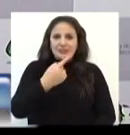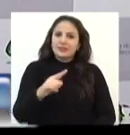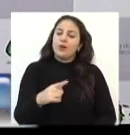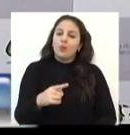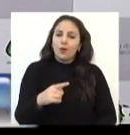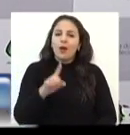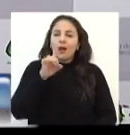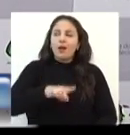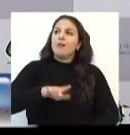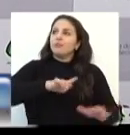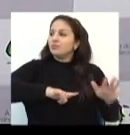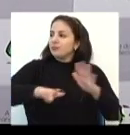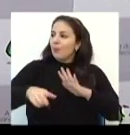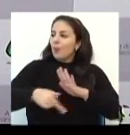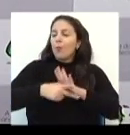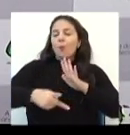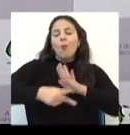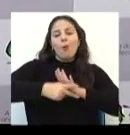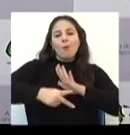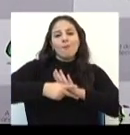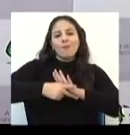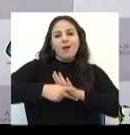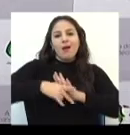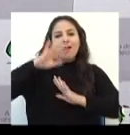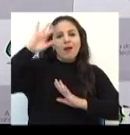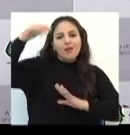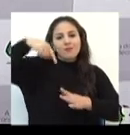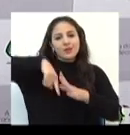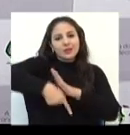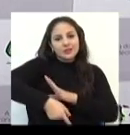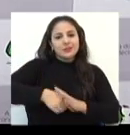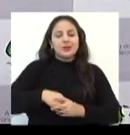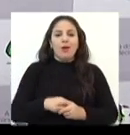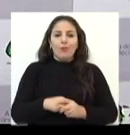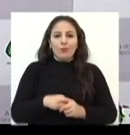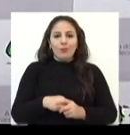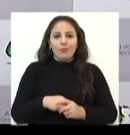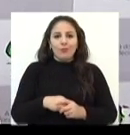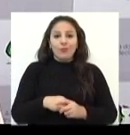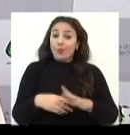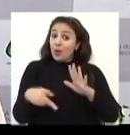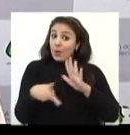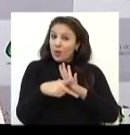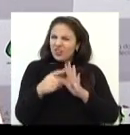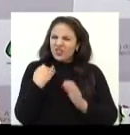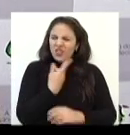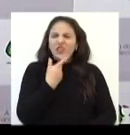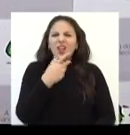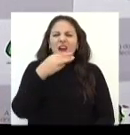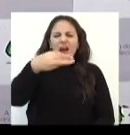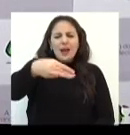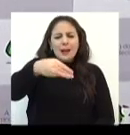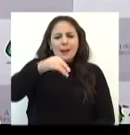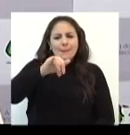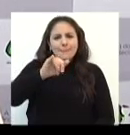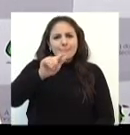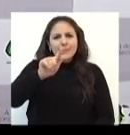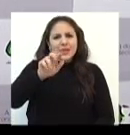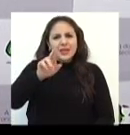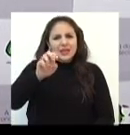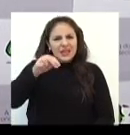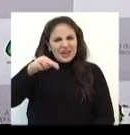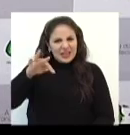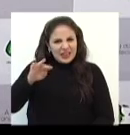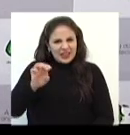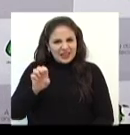de reflexão sobre a pauta migratória, sobre os nossos migrantes. Quando falamos migrantes, nós estamos falando de todos